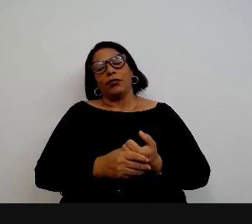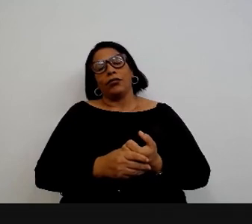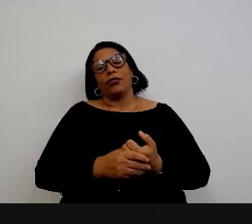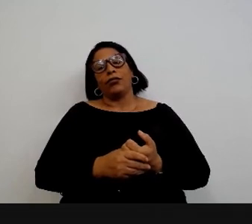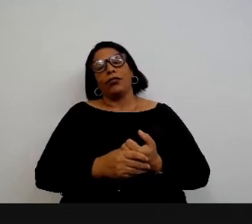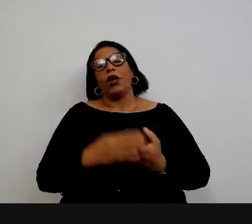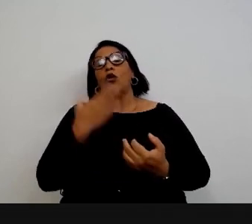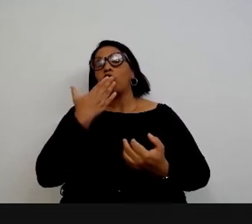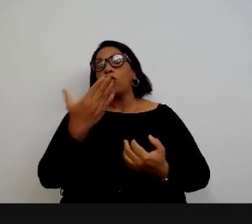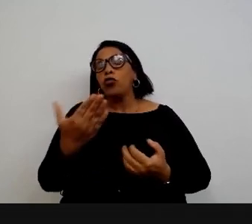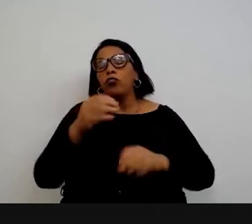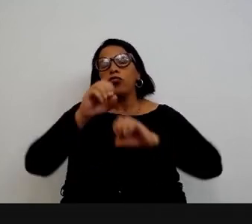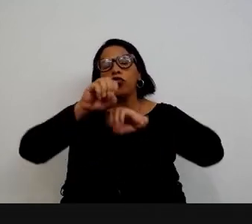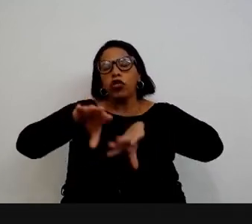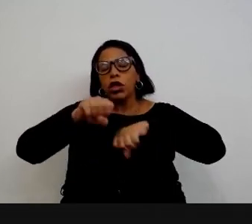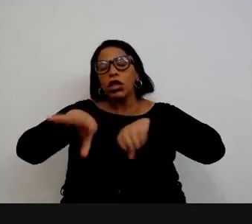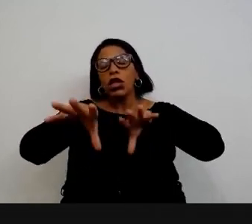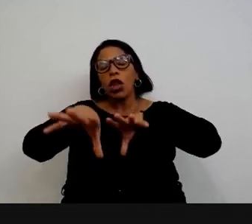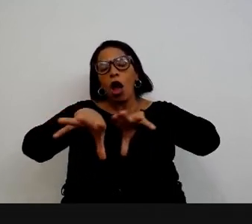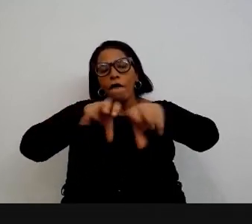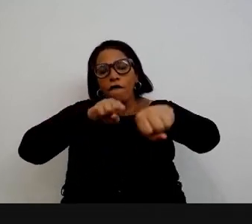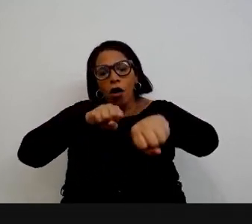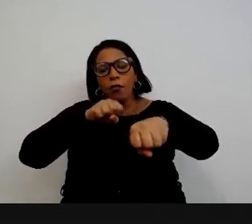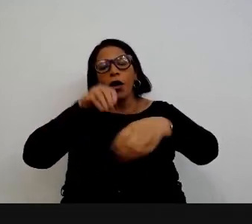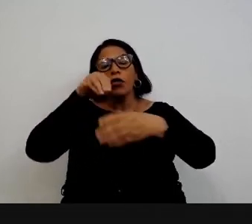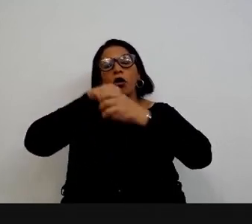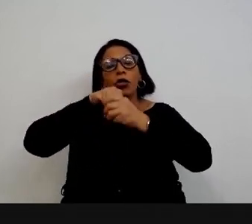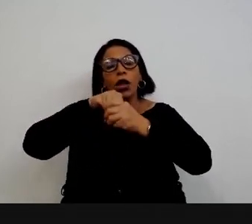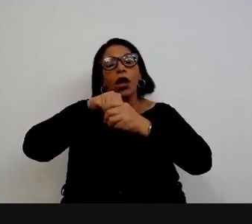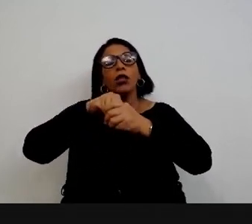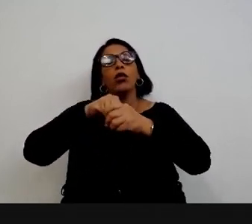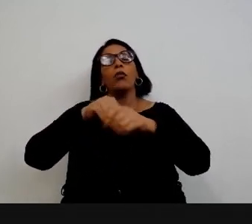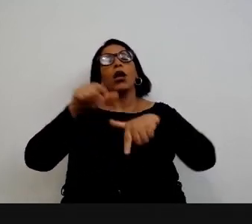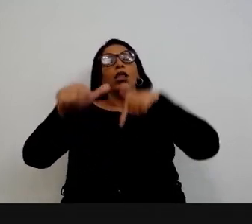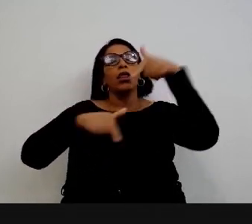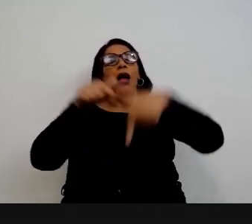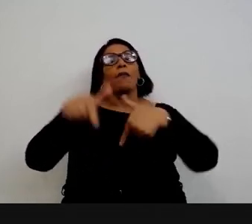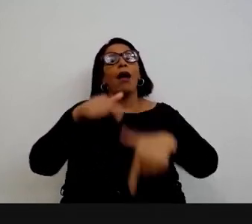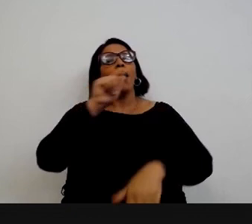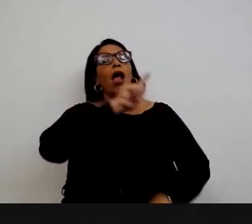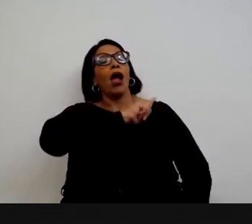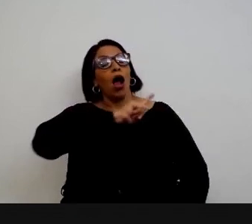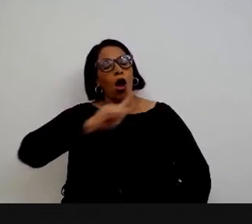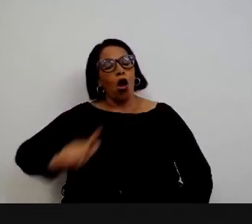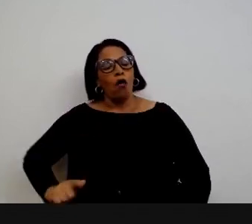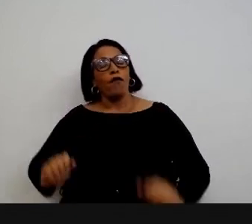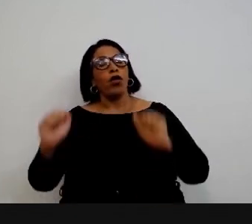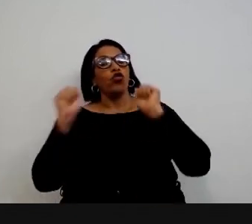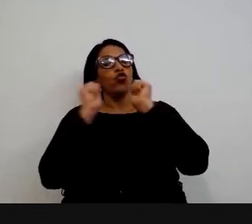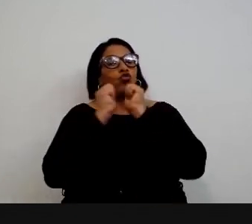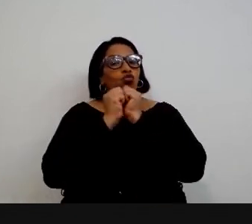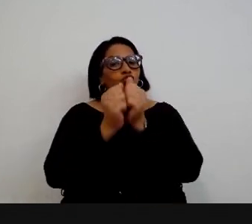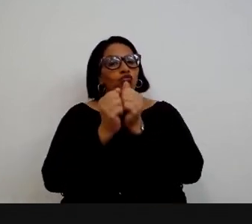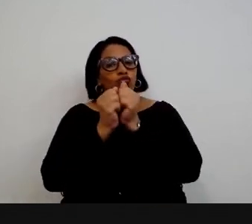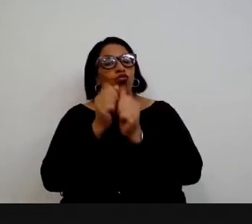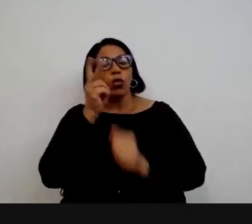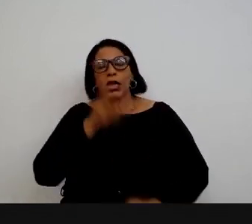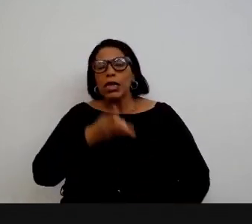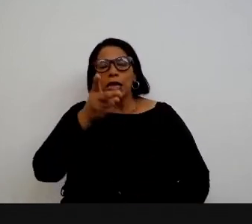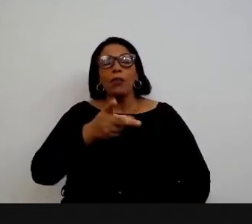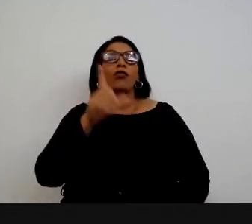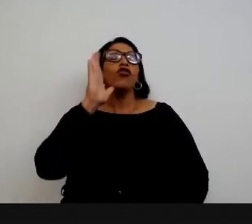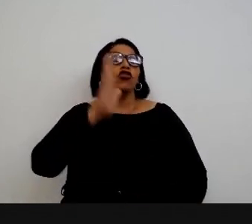algum tipo de educação e formação específica para a atividade de governar acompanham governos desde sempre